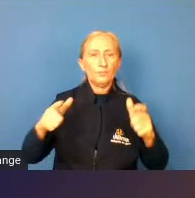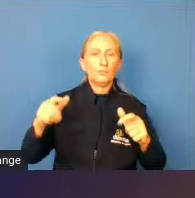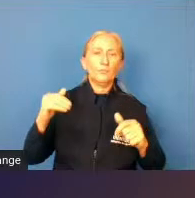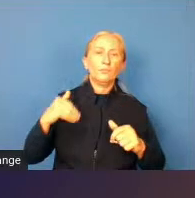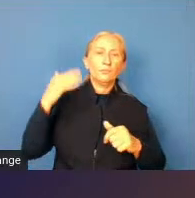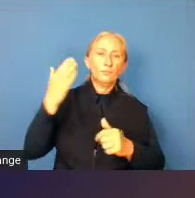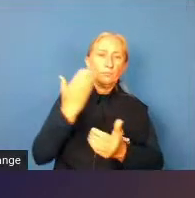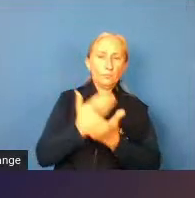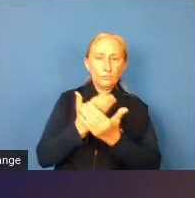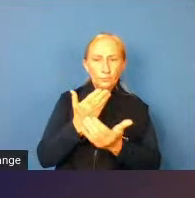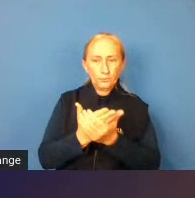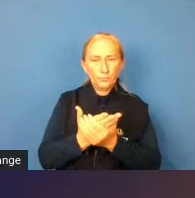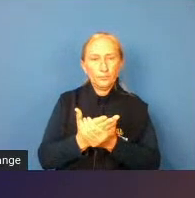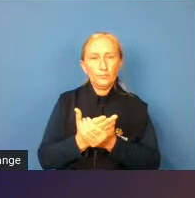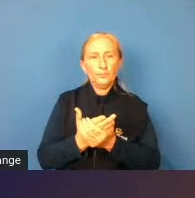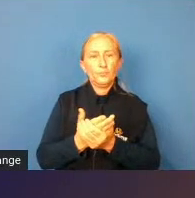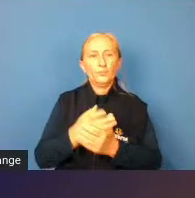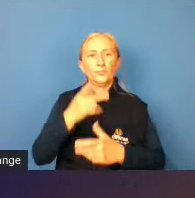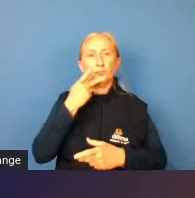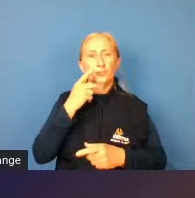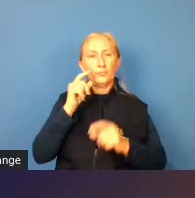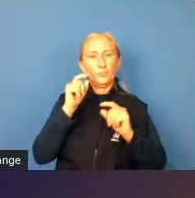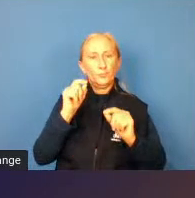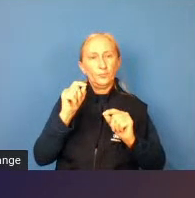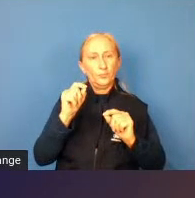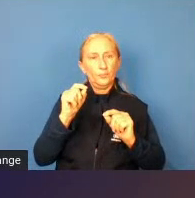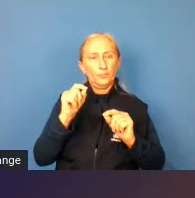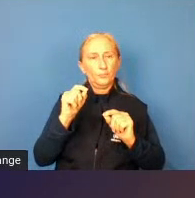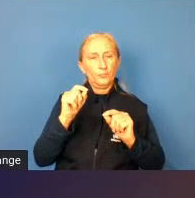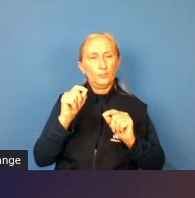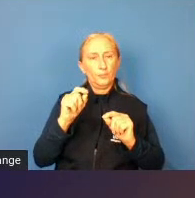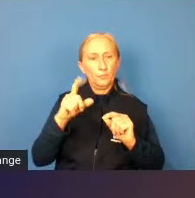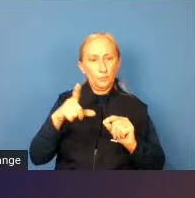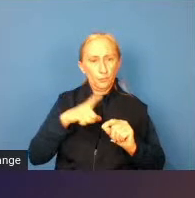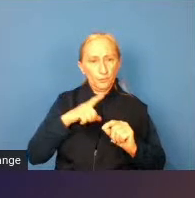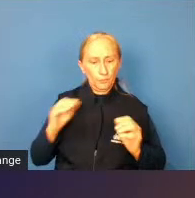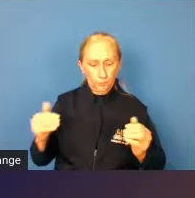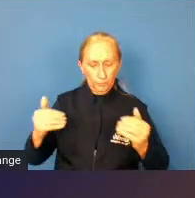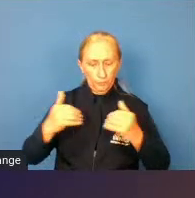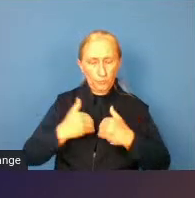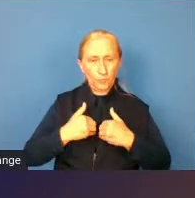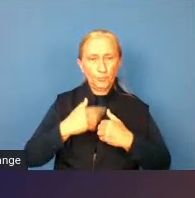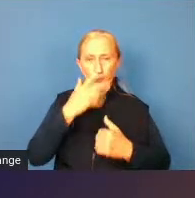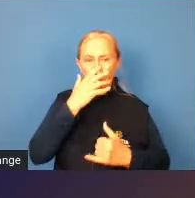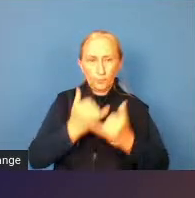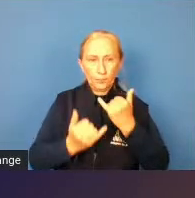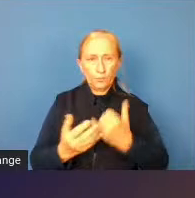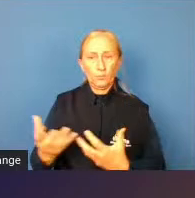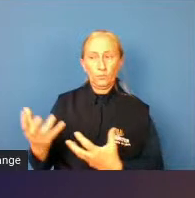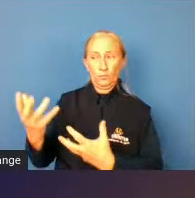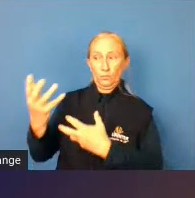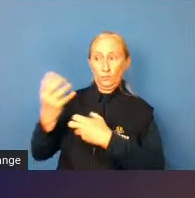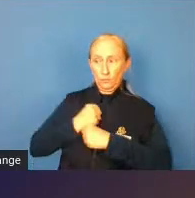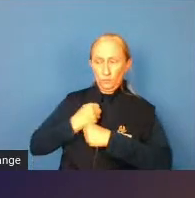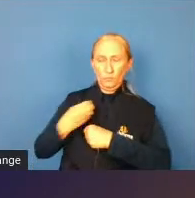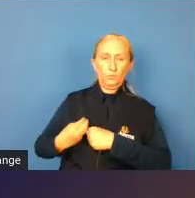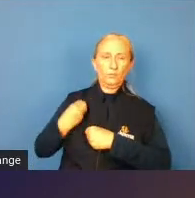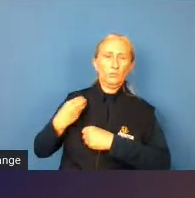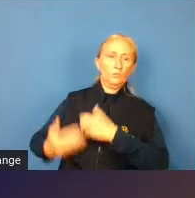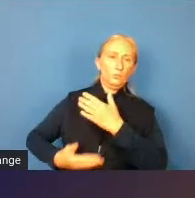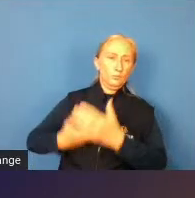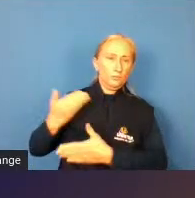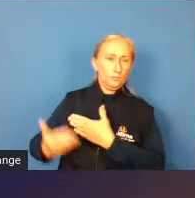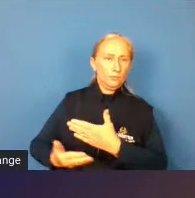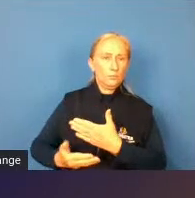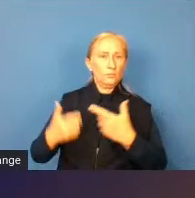estudos né então quando a gente diz que ele ele tem autismo é como se ele tivesse adquirido aquilo durante a vida dele como se